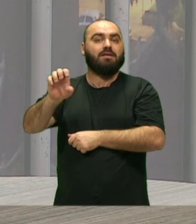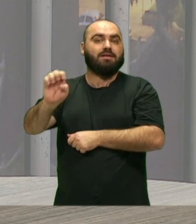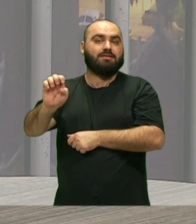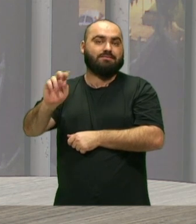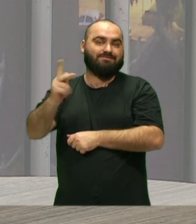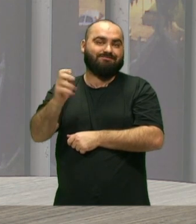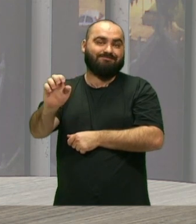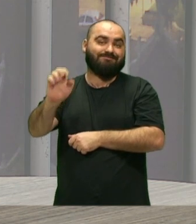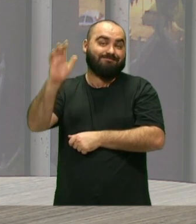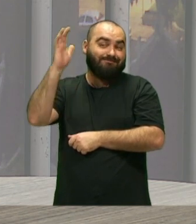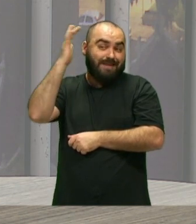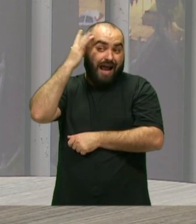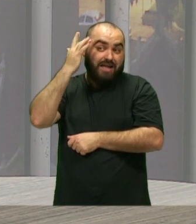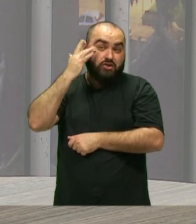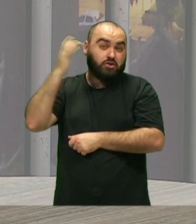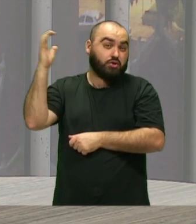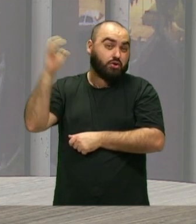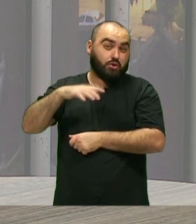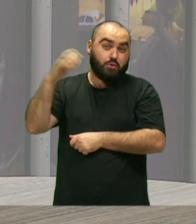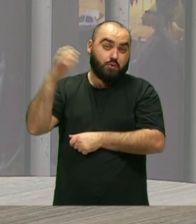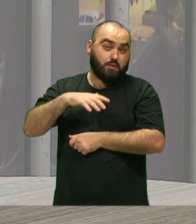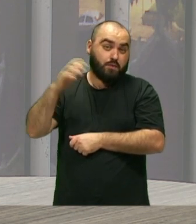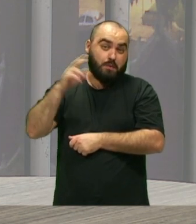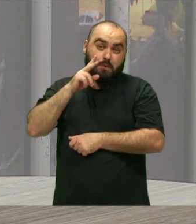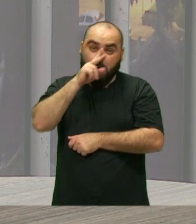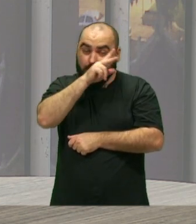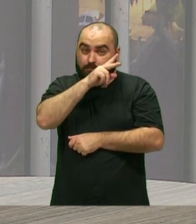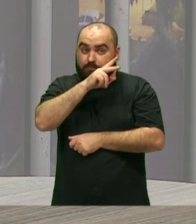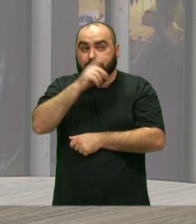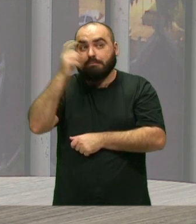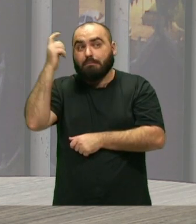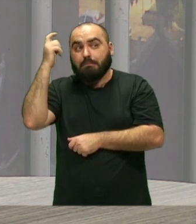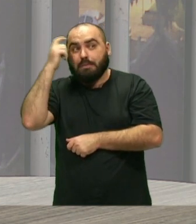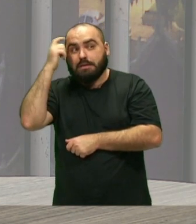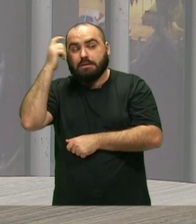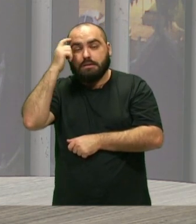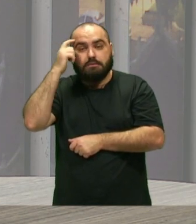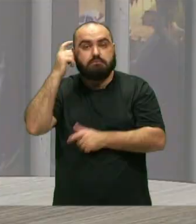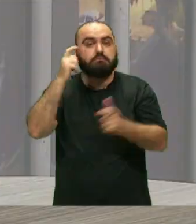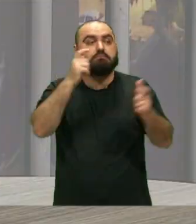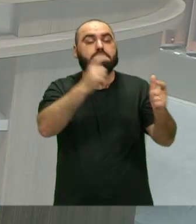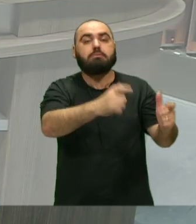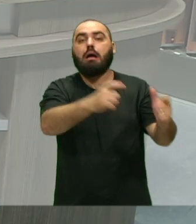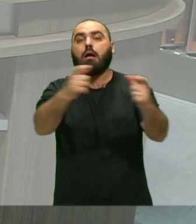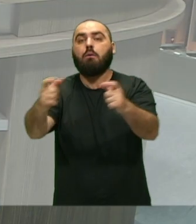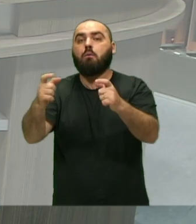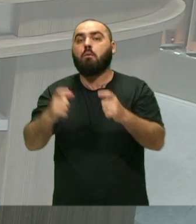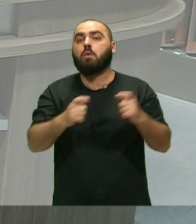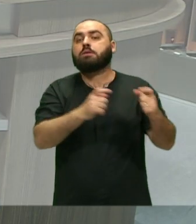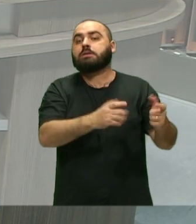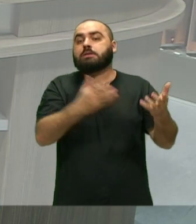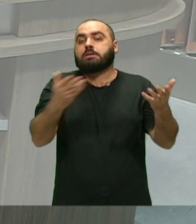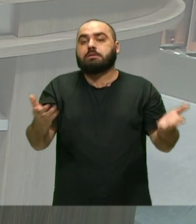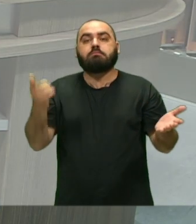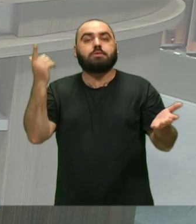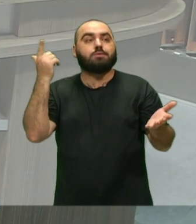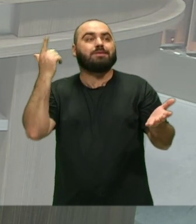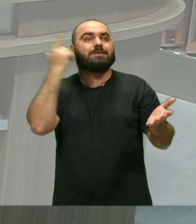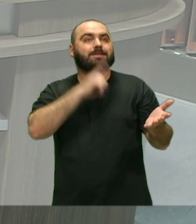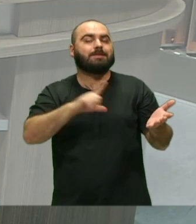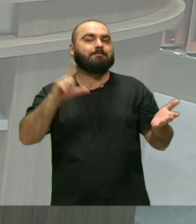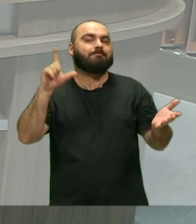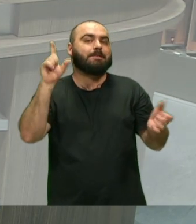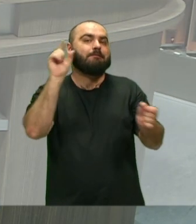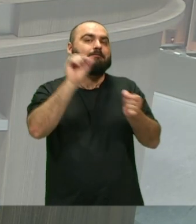Realmente não vai ceder Então a gente agora Está pensando aí Nas alternativas Para a gente conseguir Deixar Essa marca também